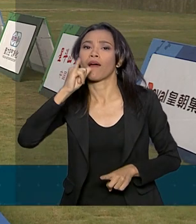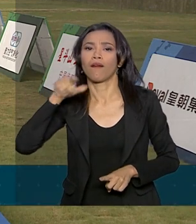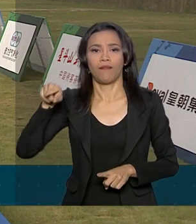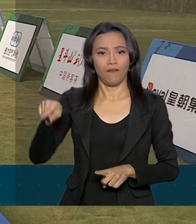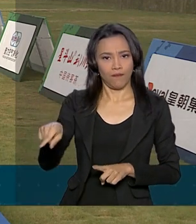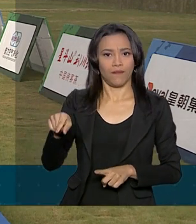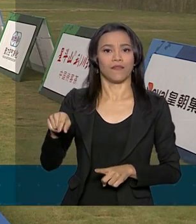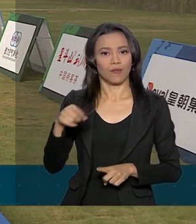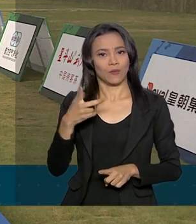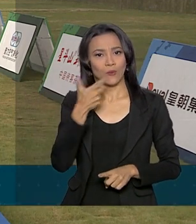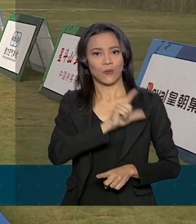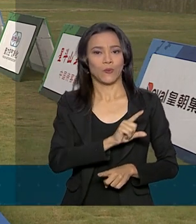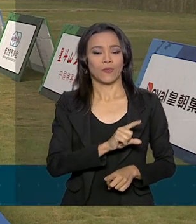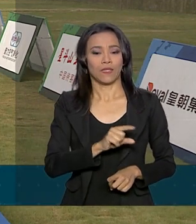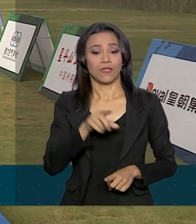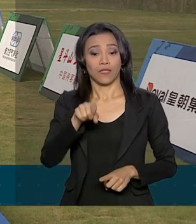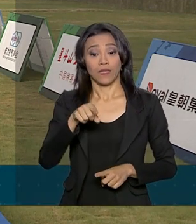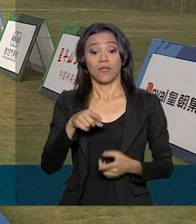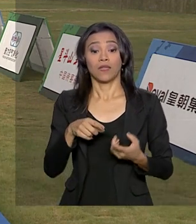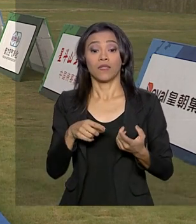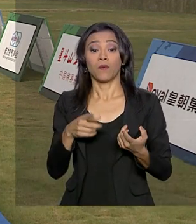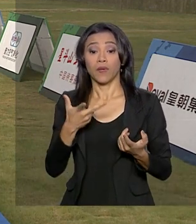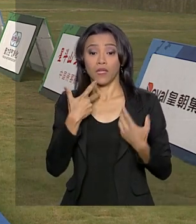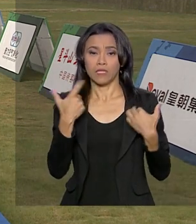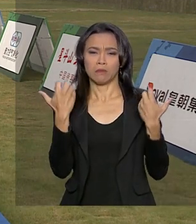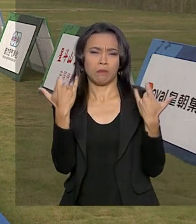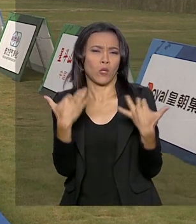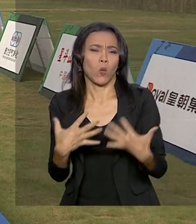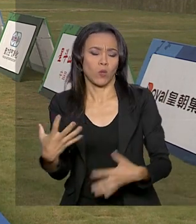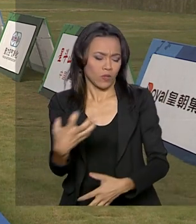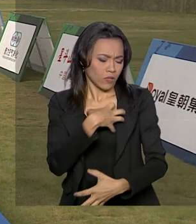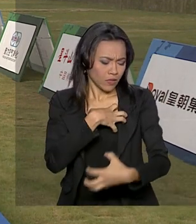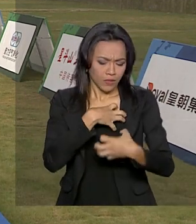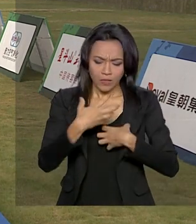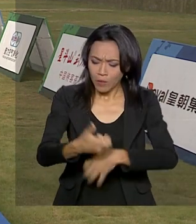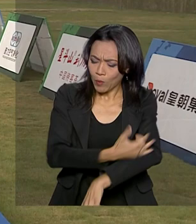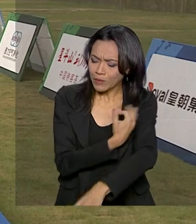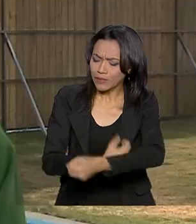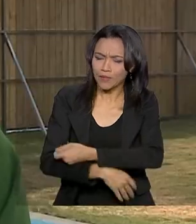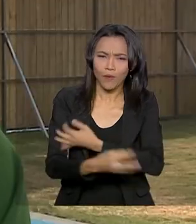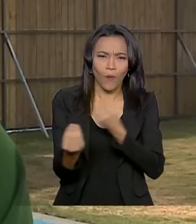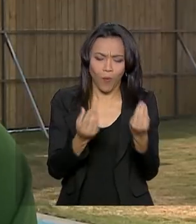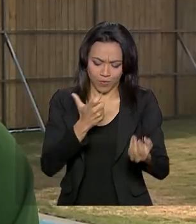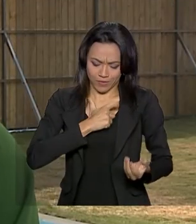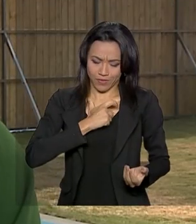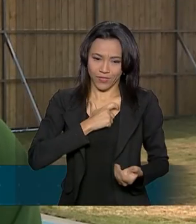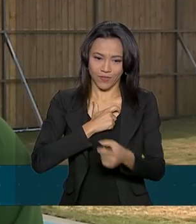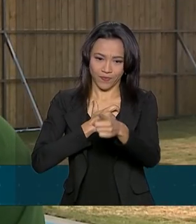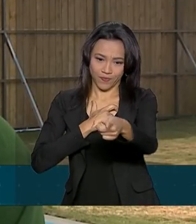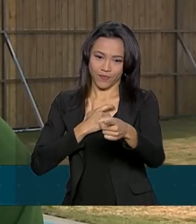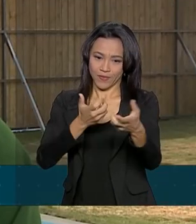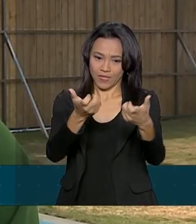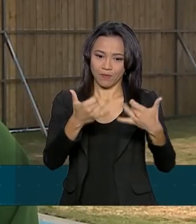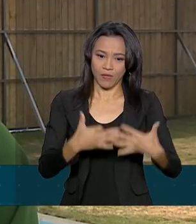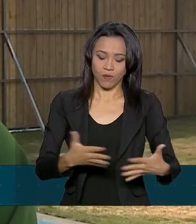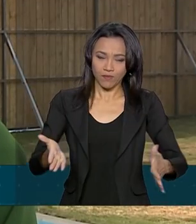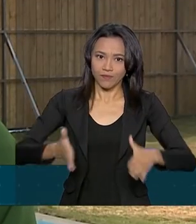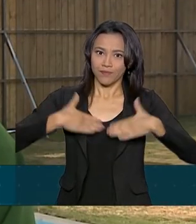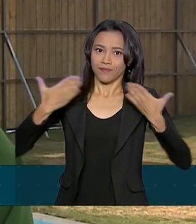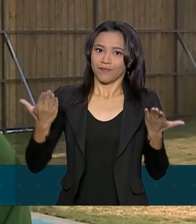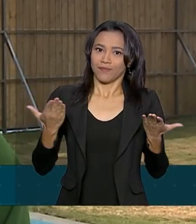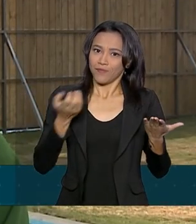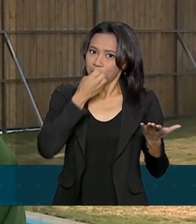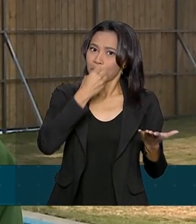equipe. O sargento Juan Urrejola falou sobre a emoção de conquistar essa medalha. Foi bem gratificante, foi uma surpresa